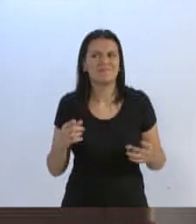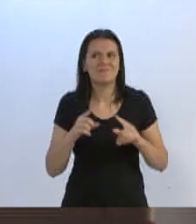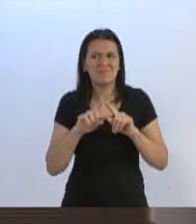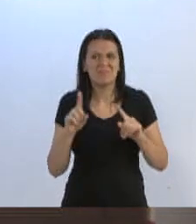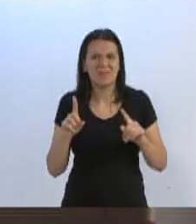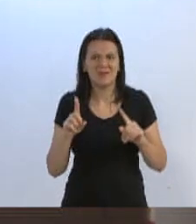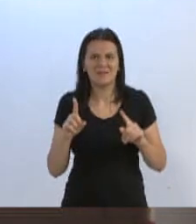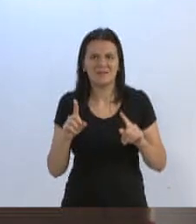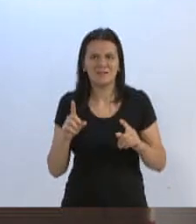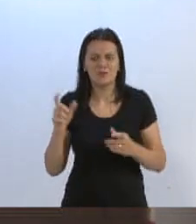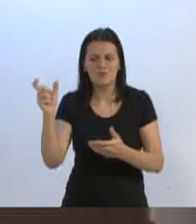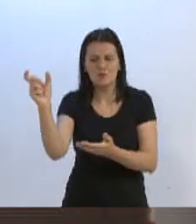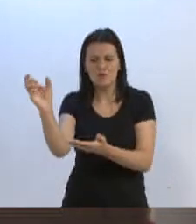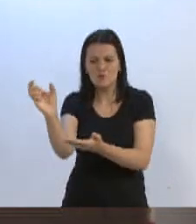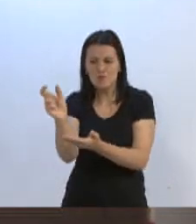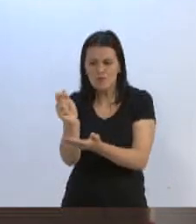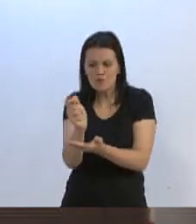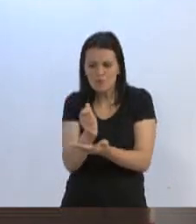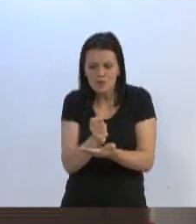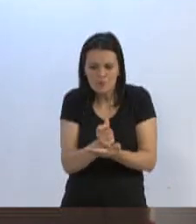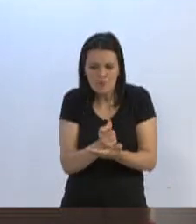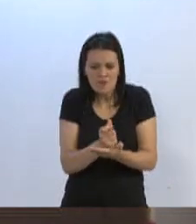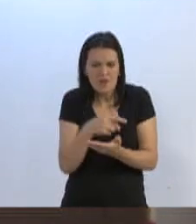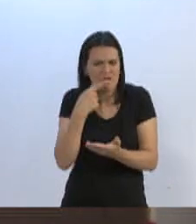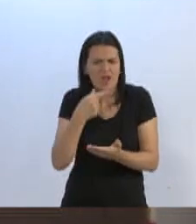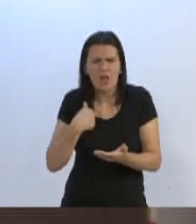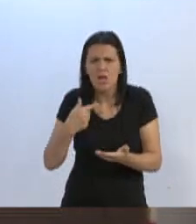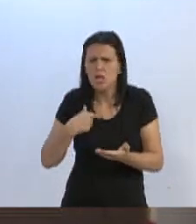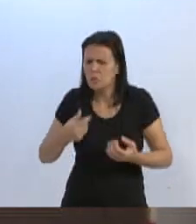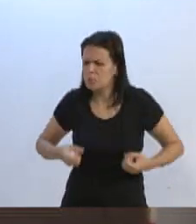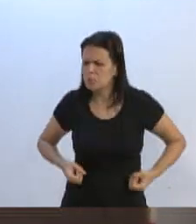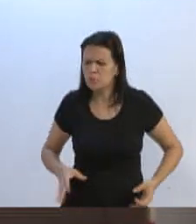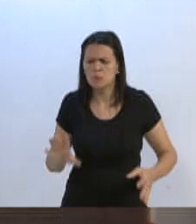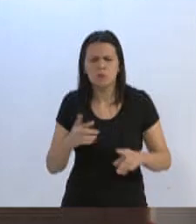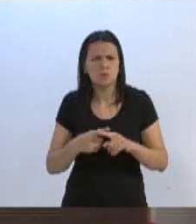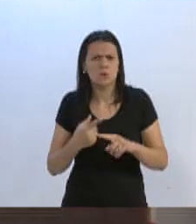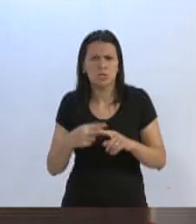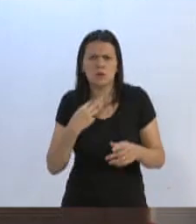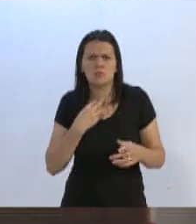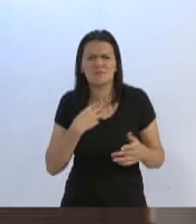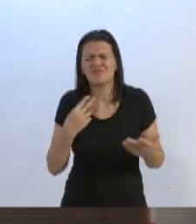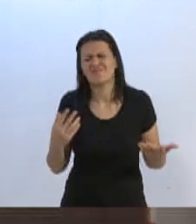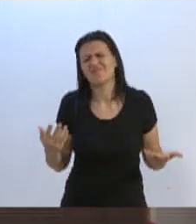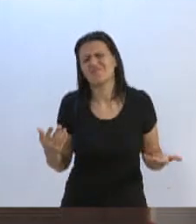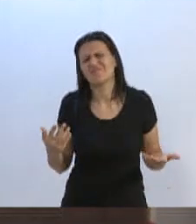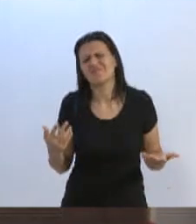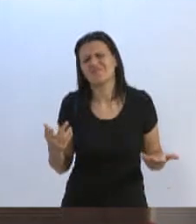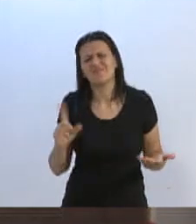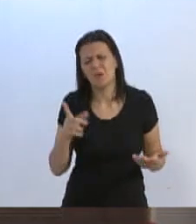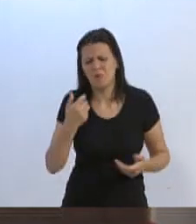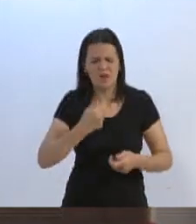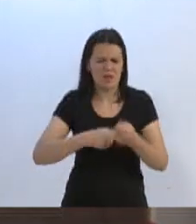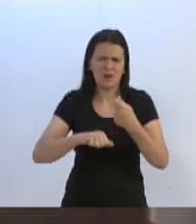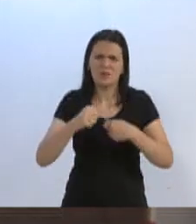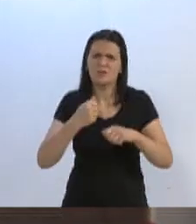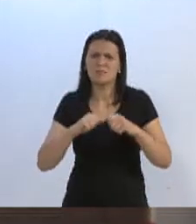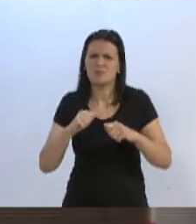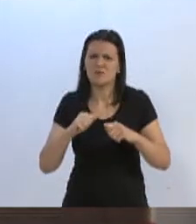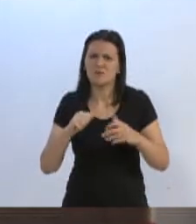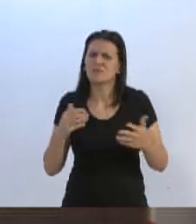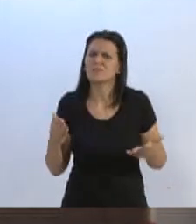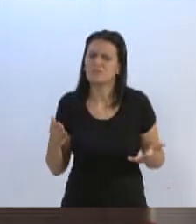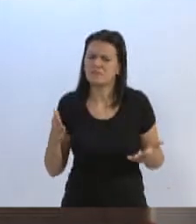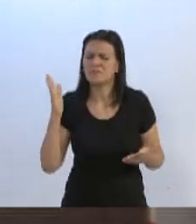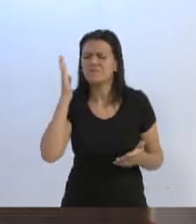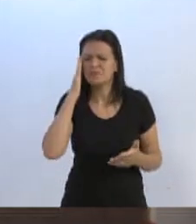volume de dinheiro e dizer que eu não gastei aquilo que eu podia gastar não é necessariamente economia. Se bem que eu reconheço o